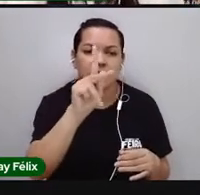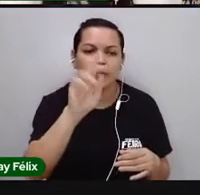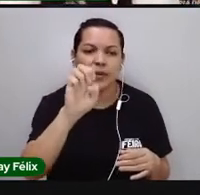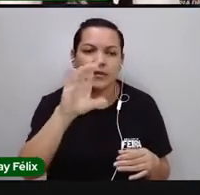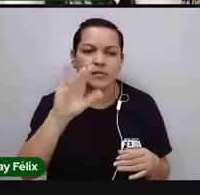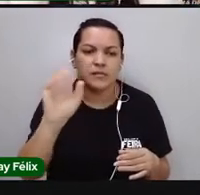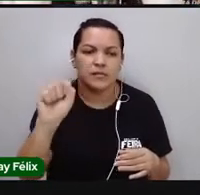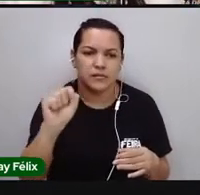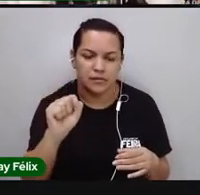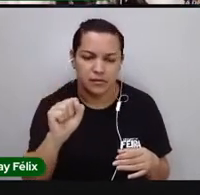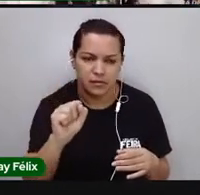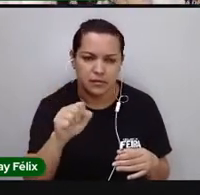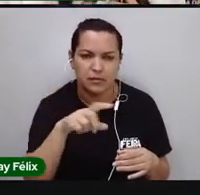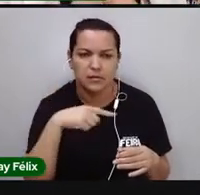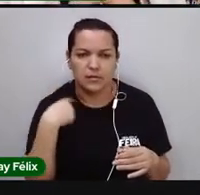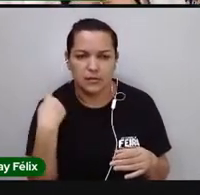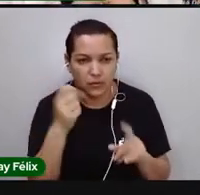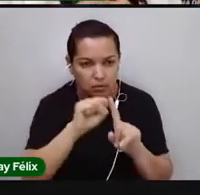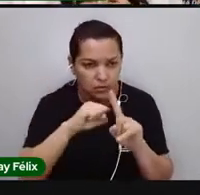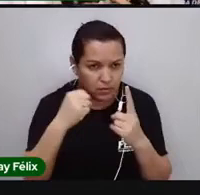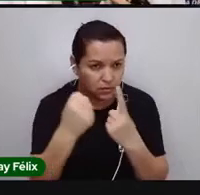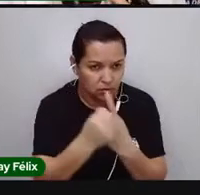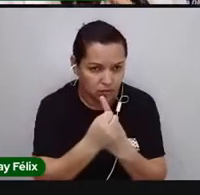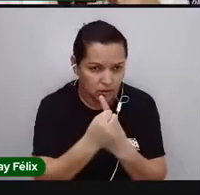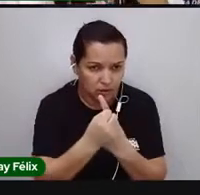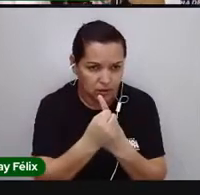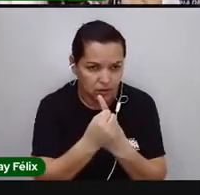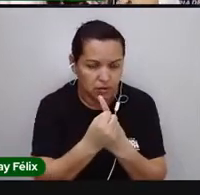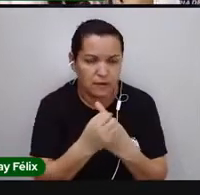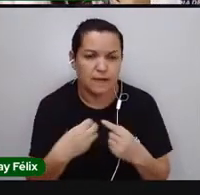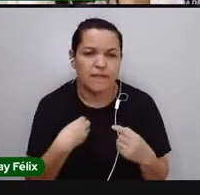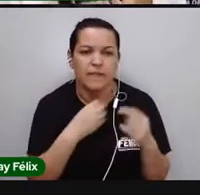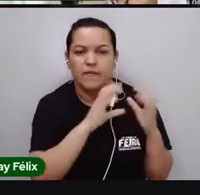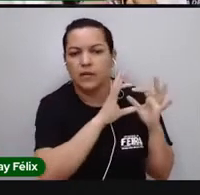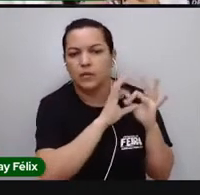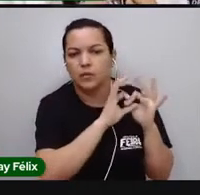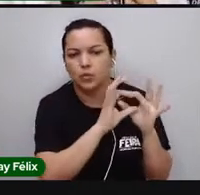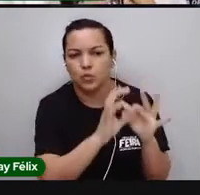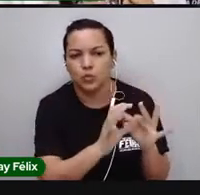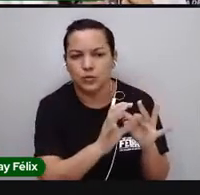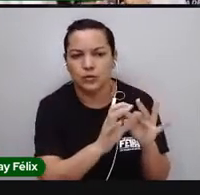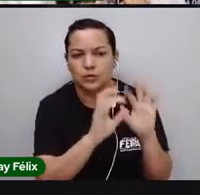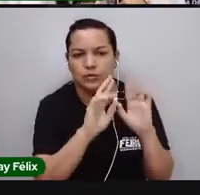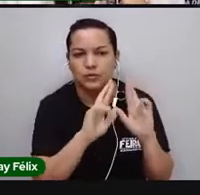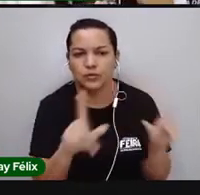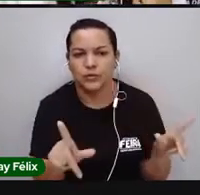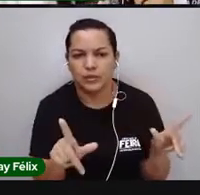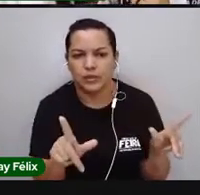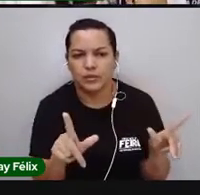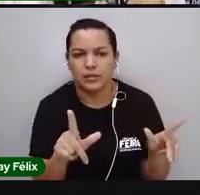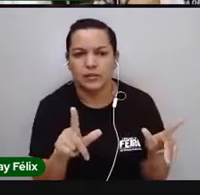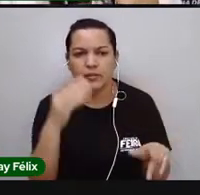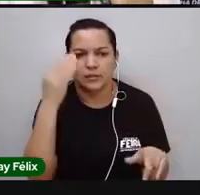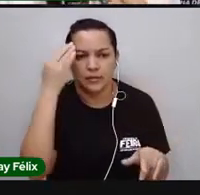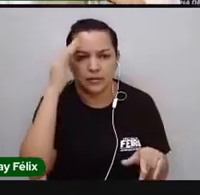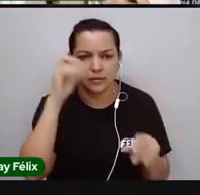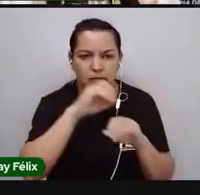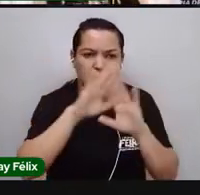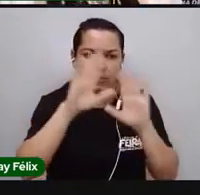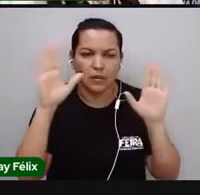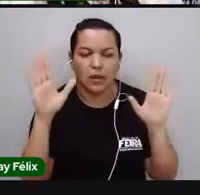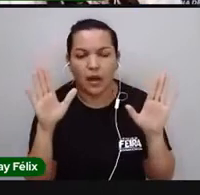nós, socialmente, vivemos um outro contexto. E aí a gente precisa entender, então, né, como a Próta